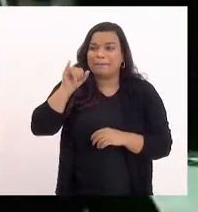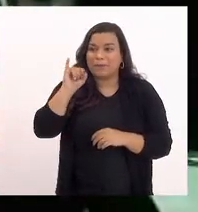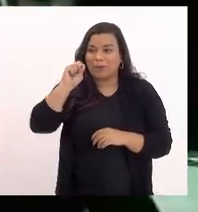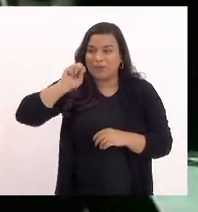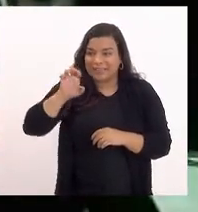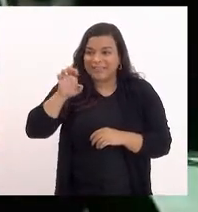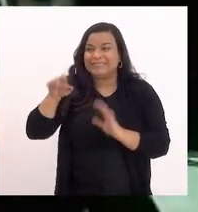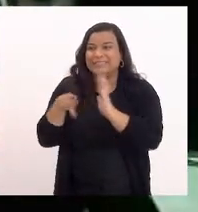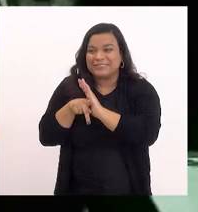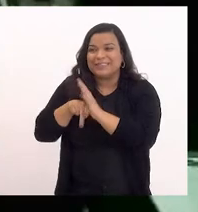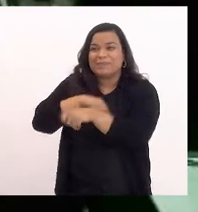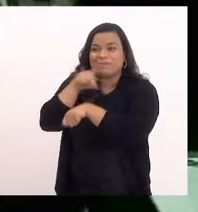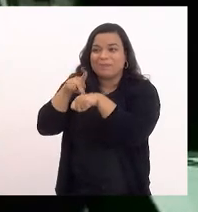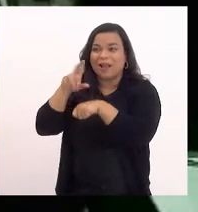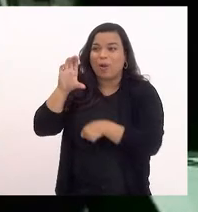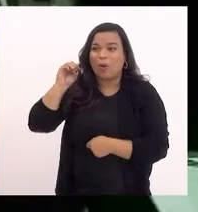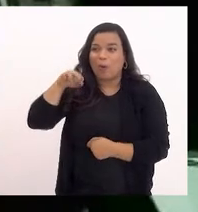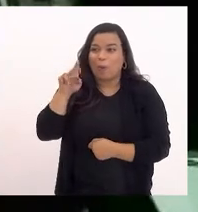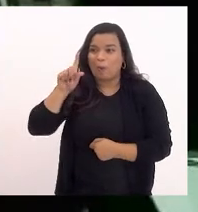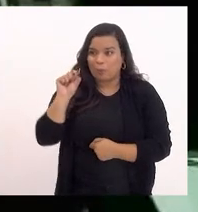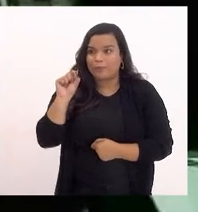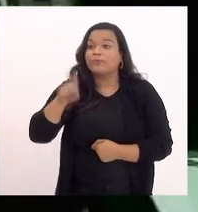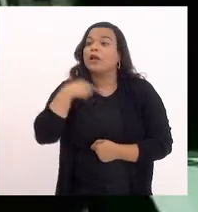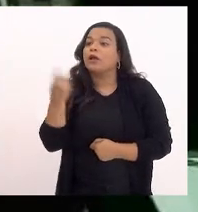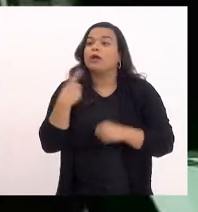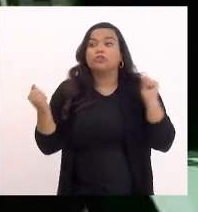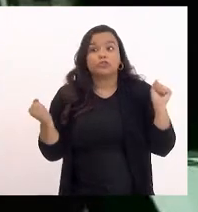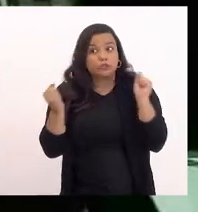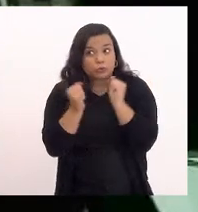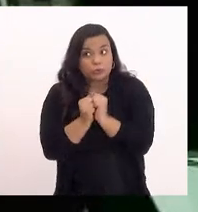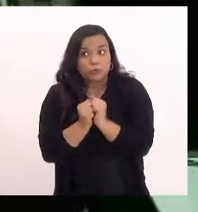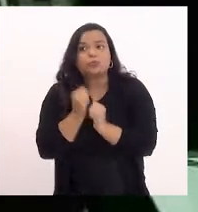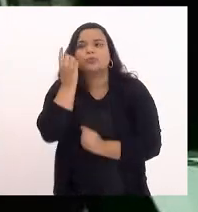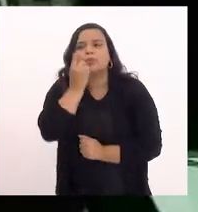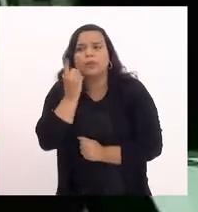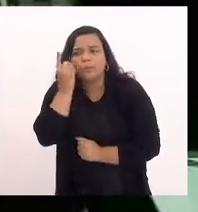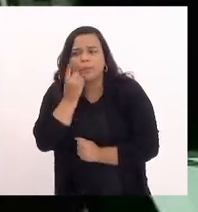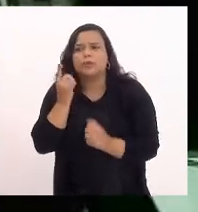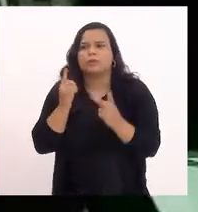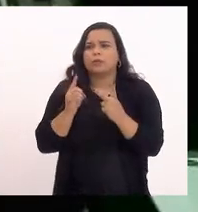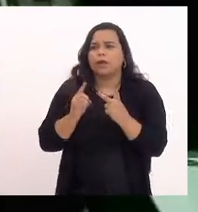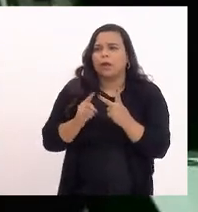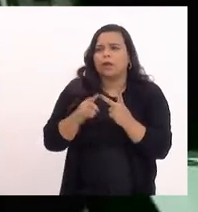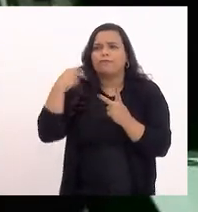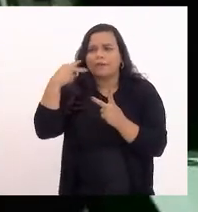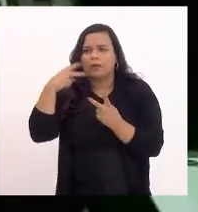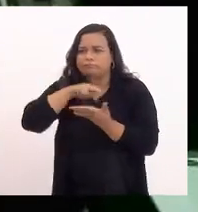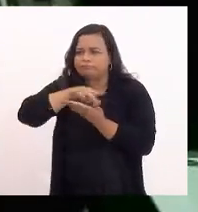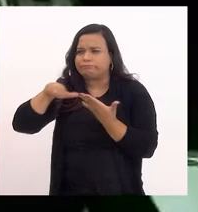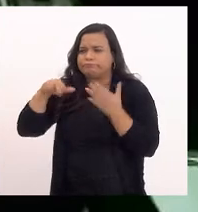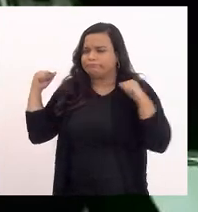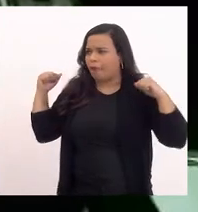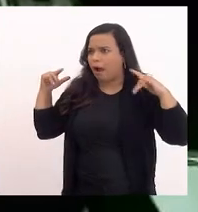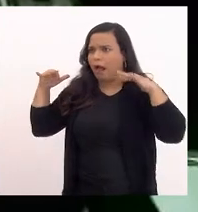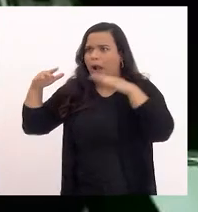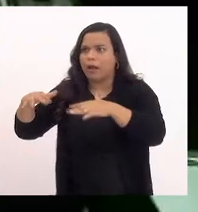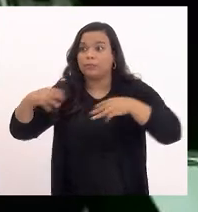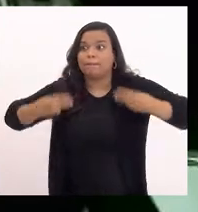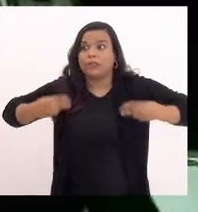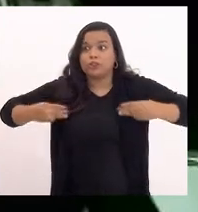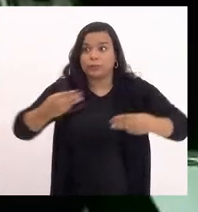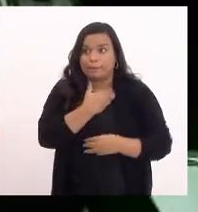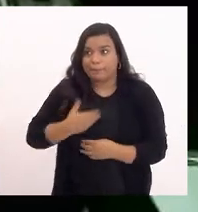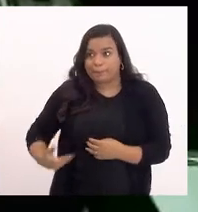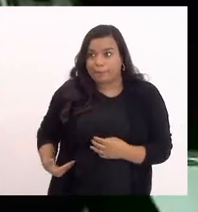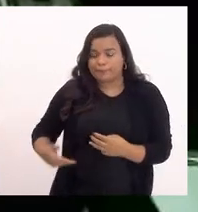junto com a comissão de senadores e deputados e deputados federais no Ministério Público, na